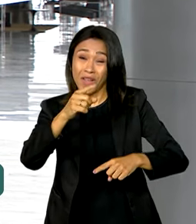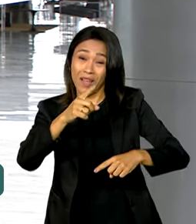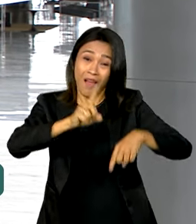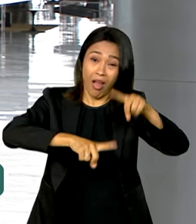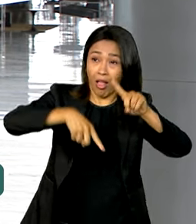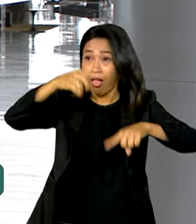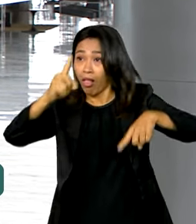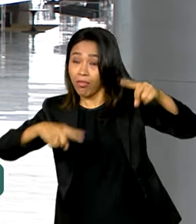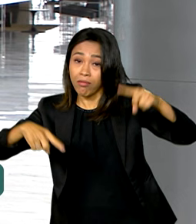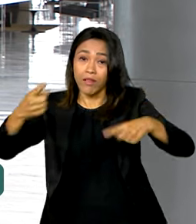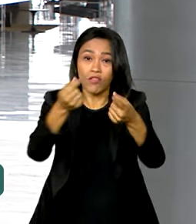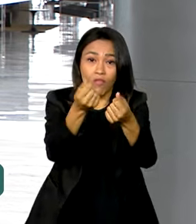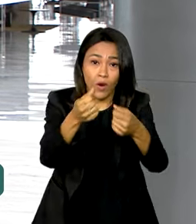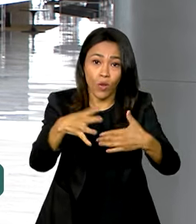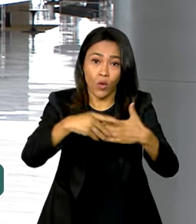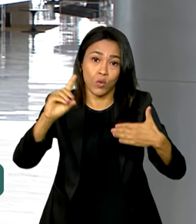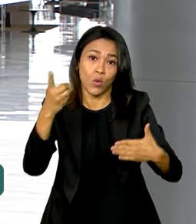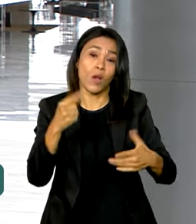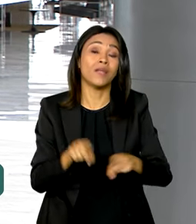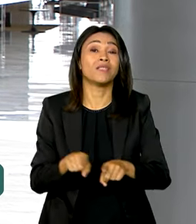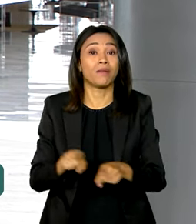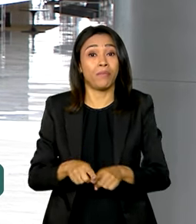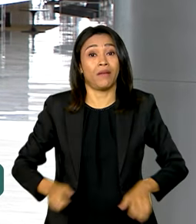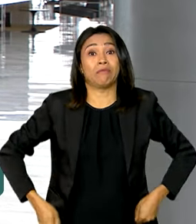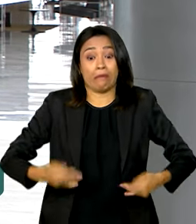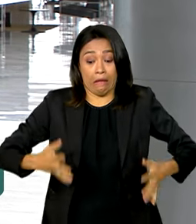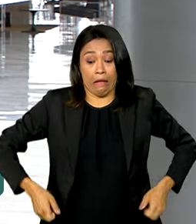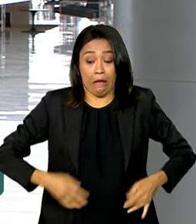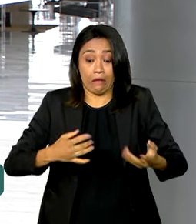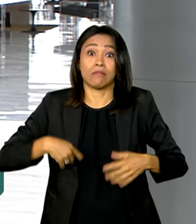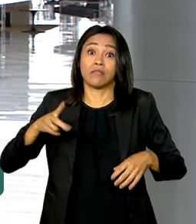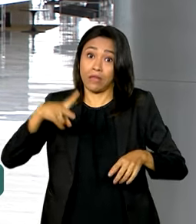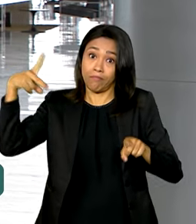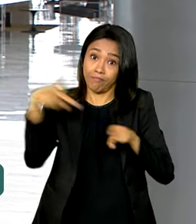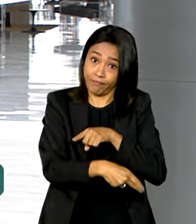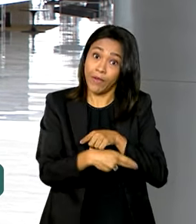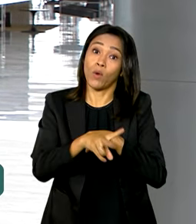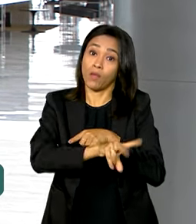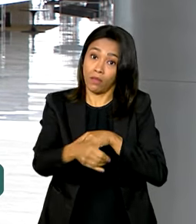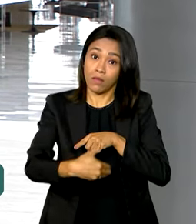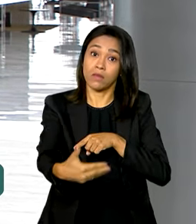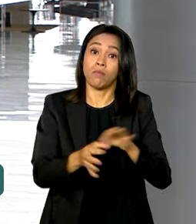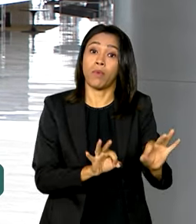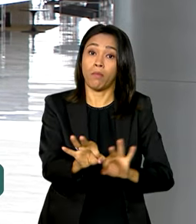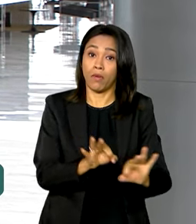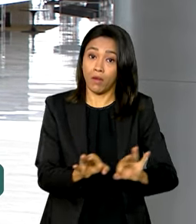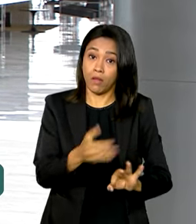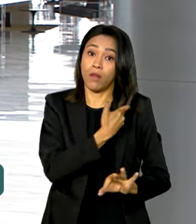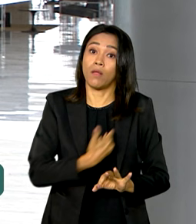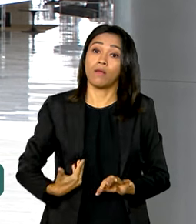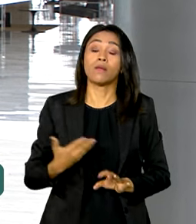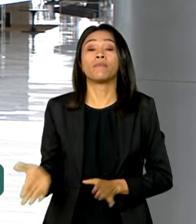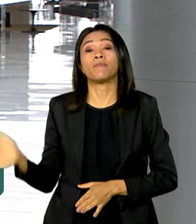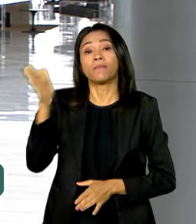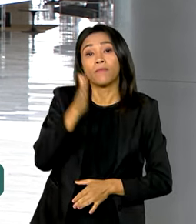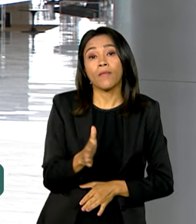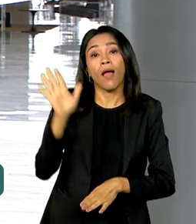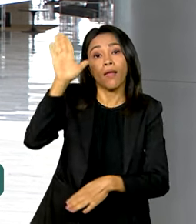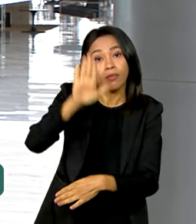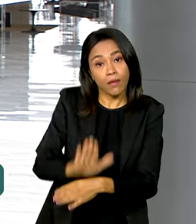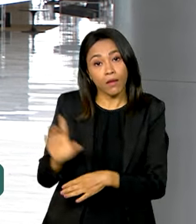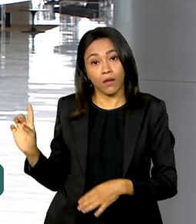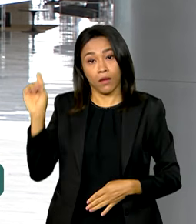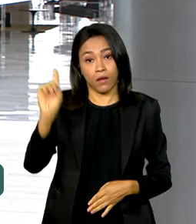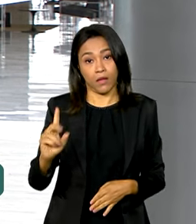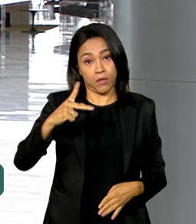e o pacote de corte de gastos que está sendo preparado pelo governo. Bom, à tarde, Lula terá reuniões ainda com o